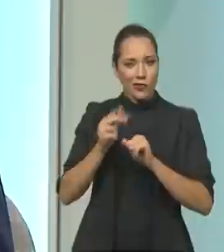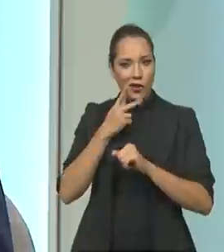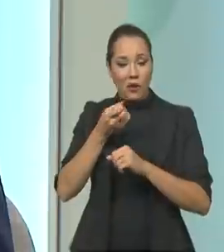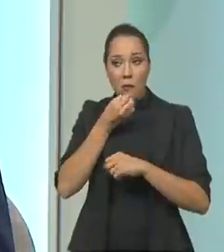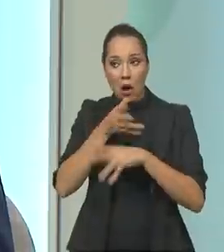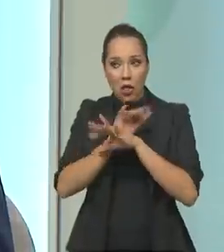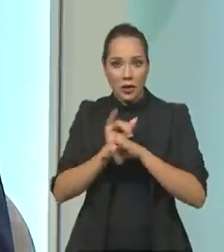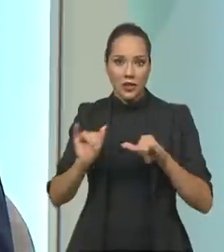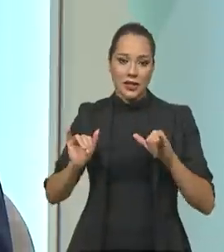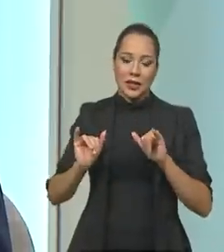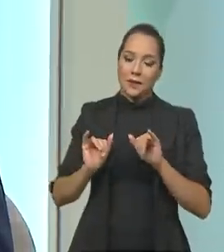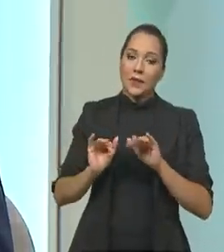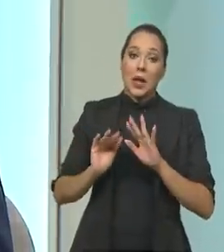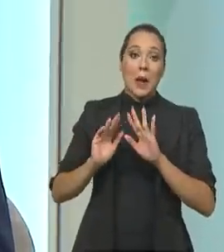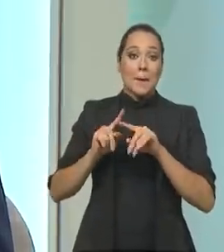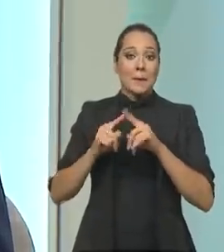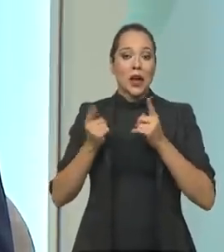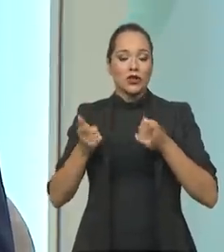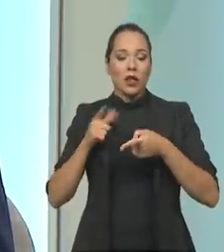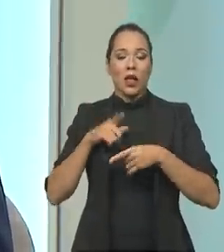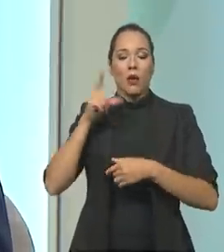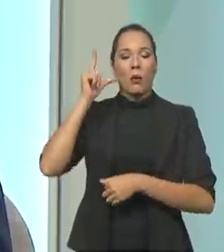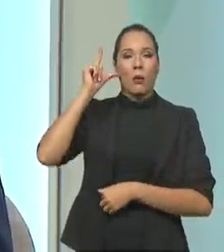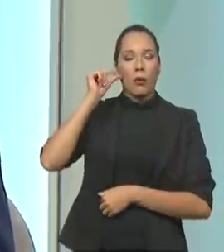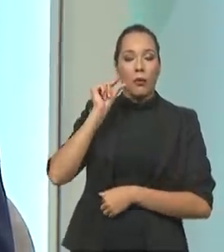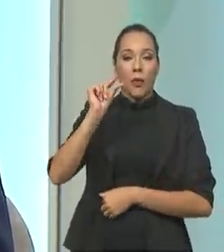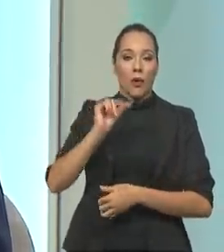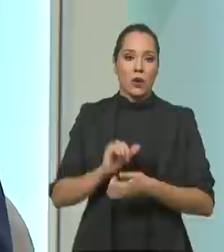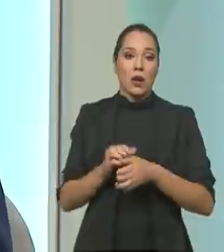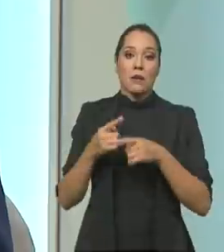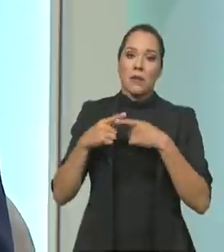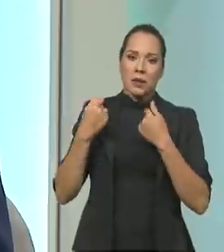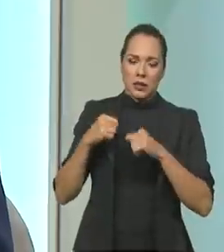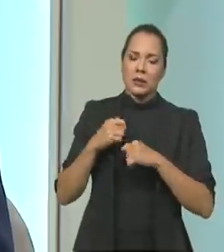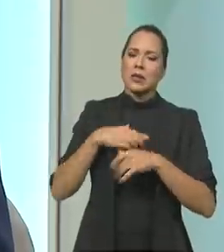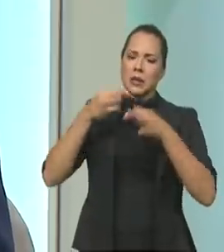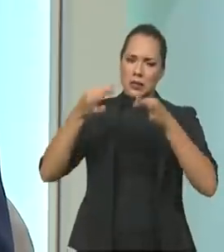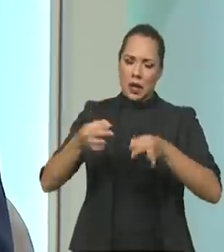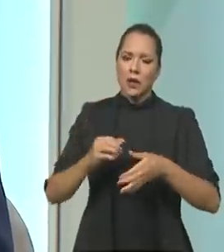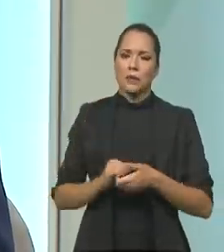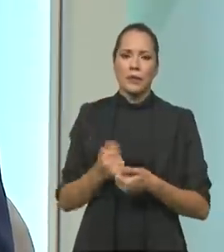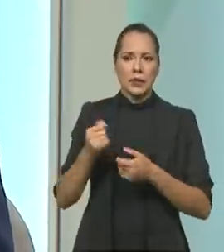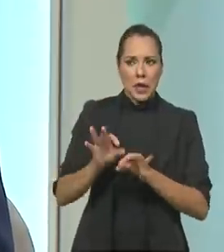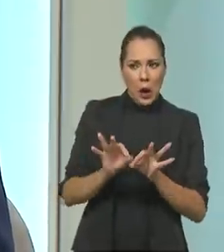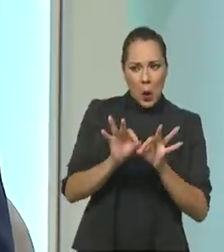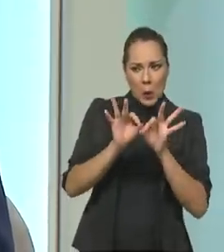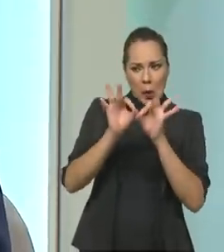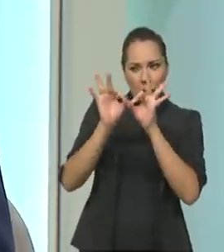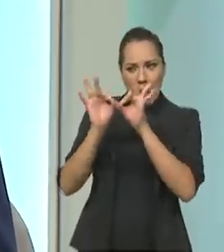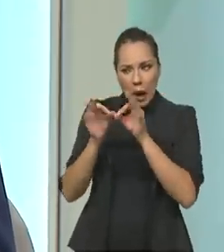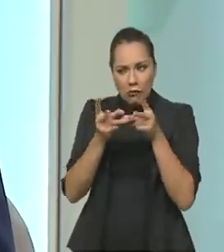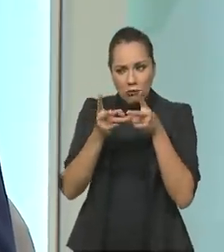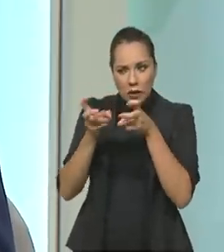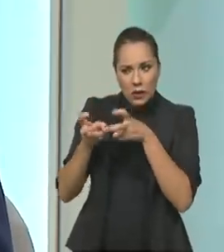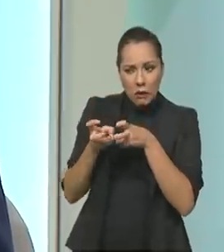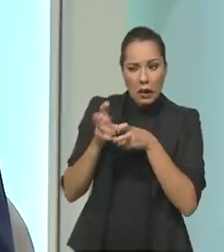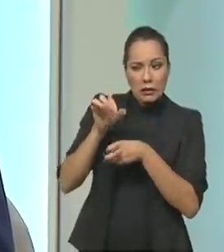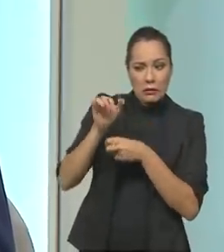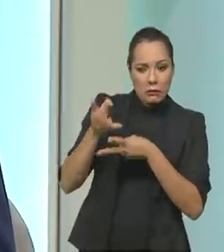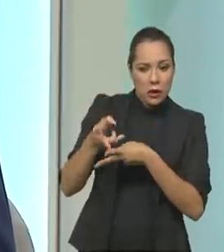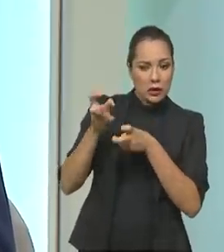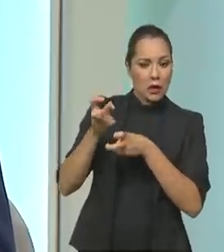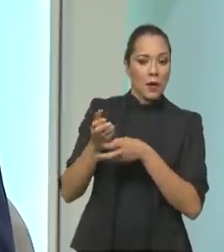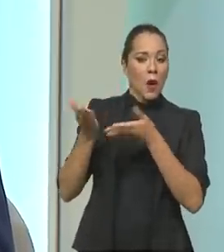mas já gera um certo alívio. Mas nós temos que ter prudência, temos que acompanhar de perto, e caso você ver